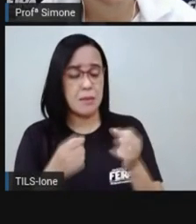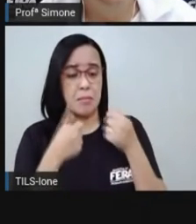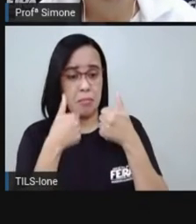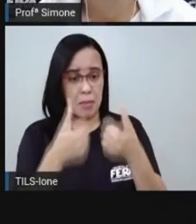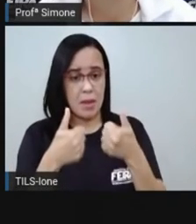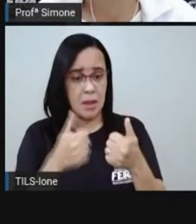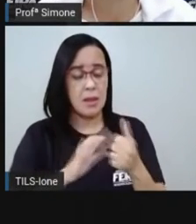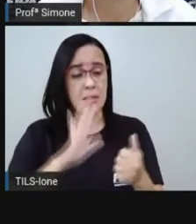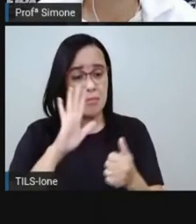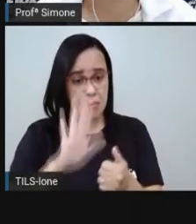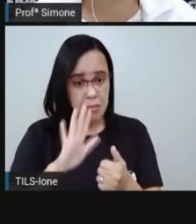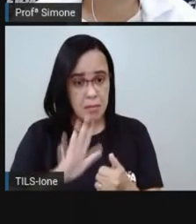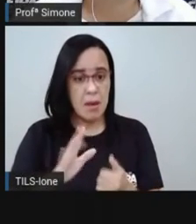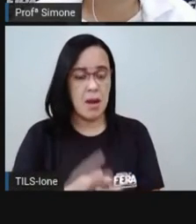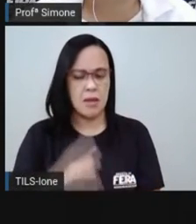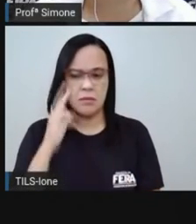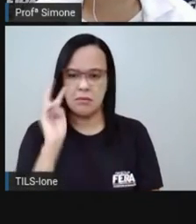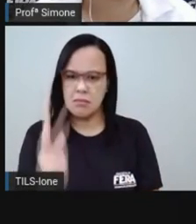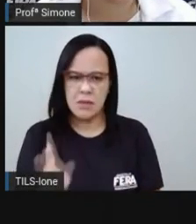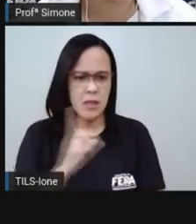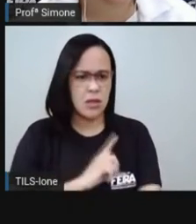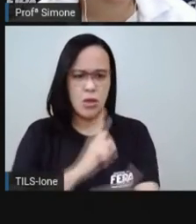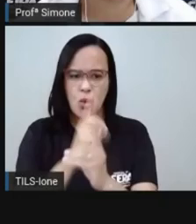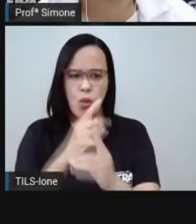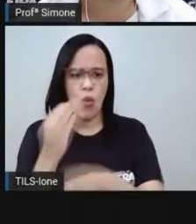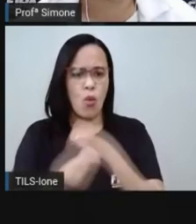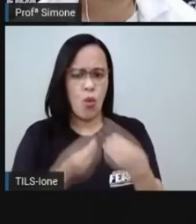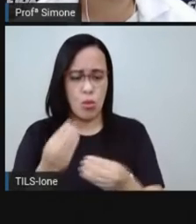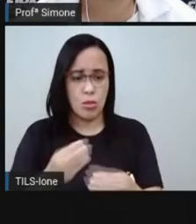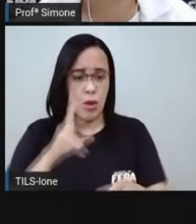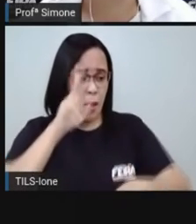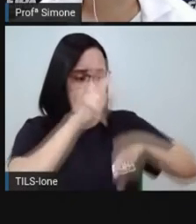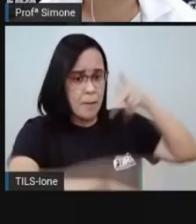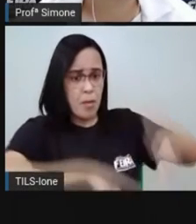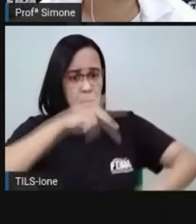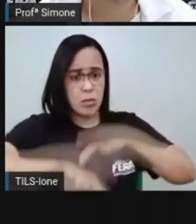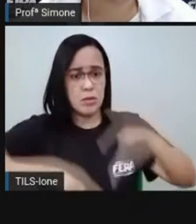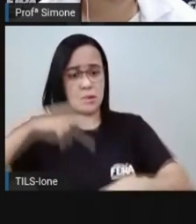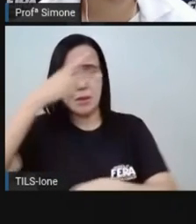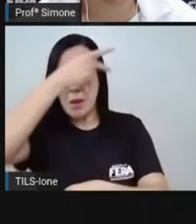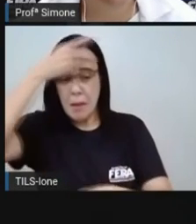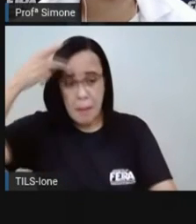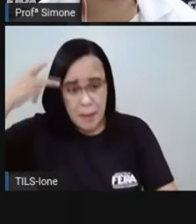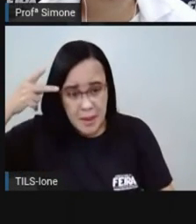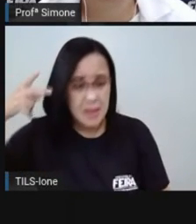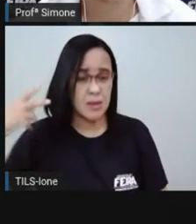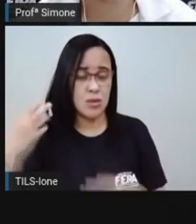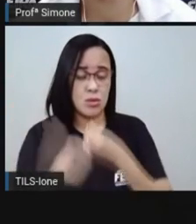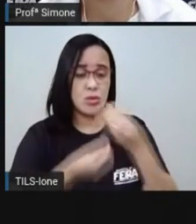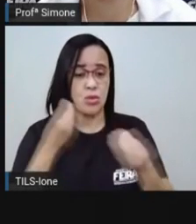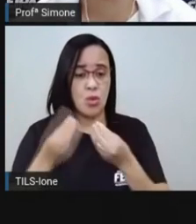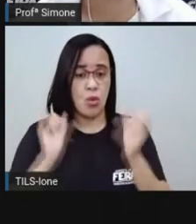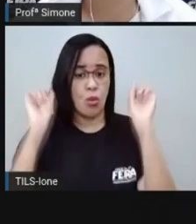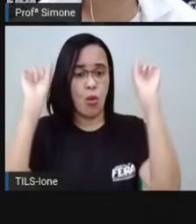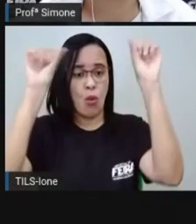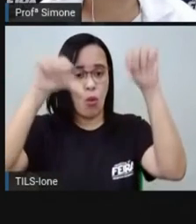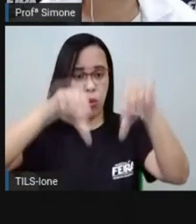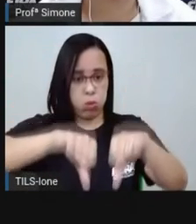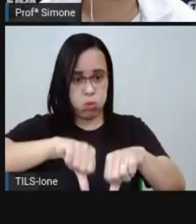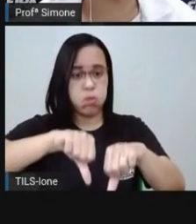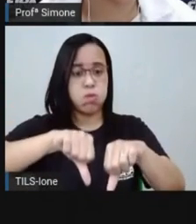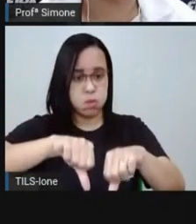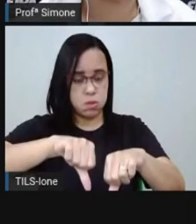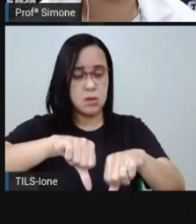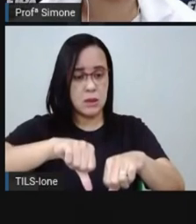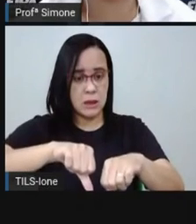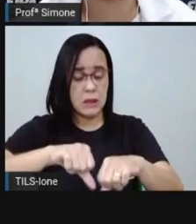porque levou uma outra parcela da população a uma pobreza generalizada e ao aumento da